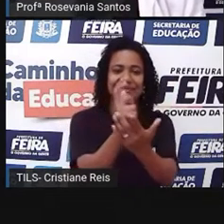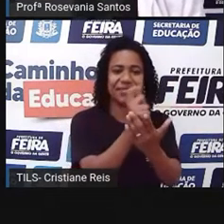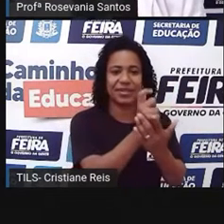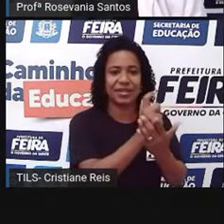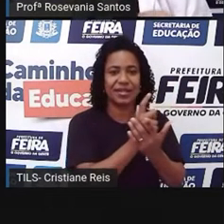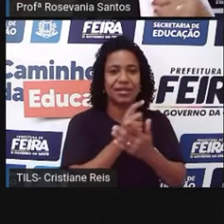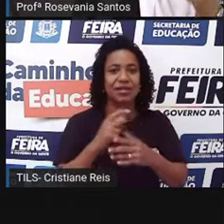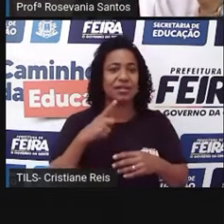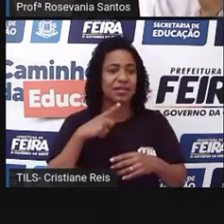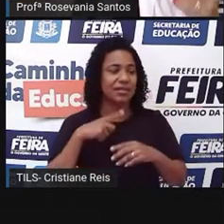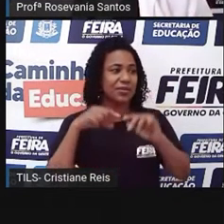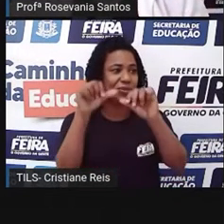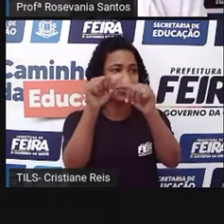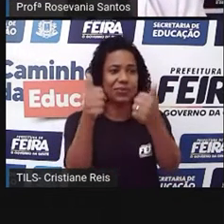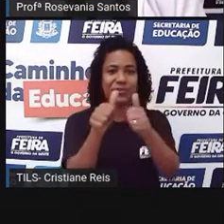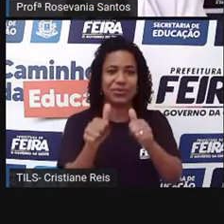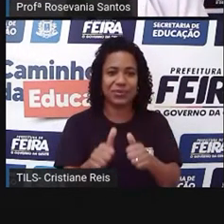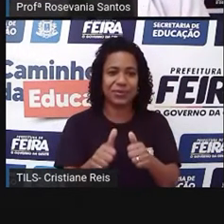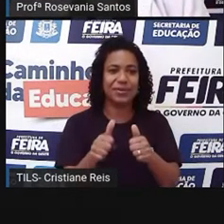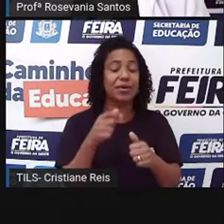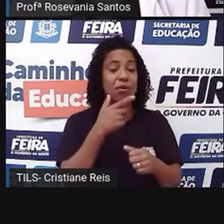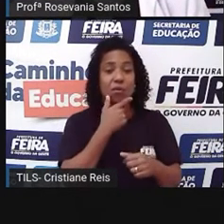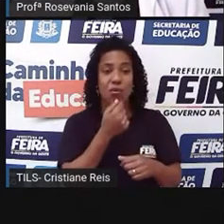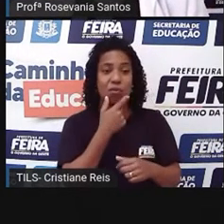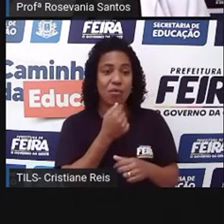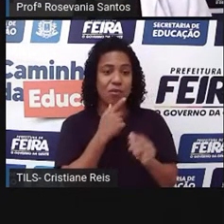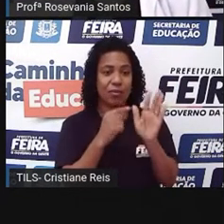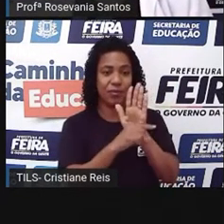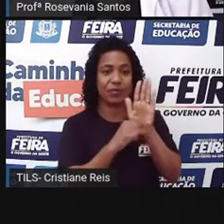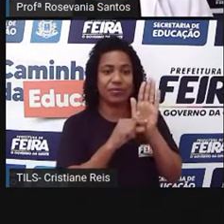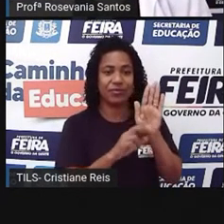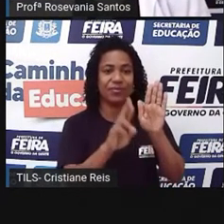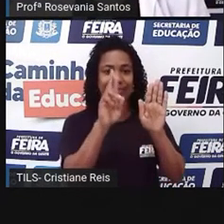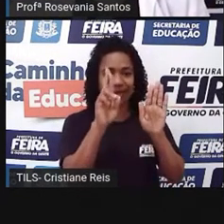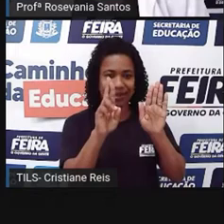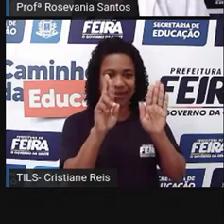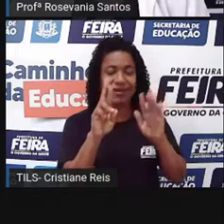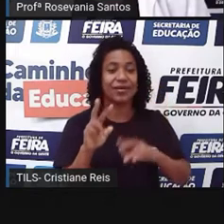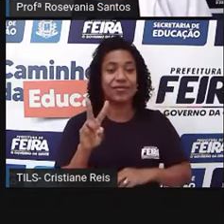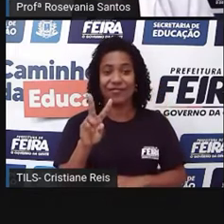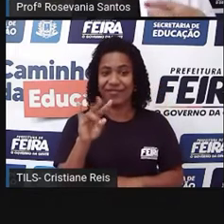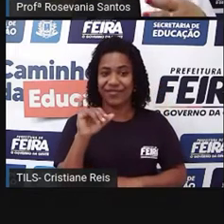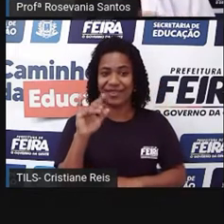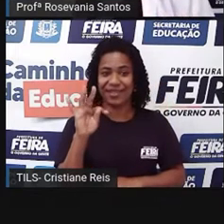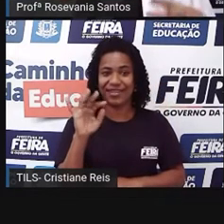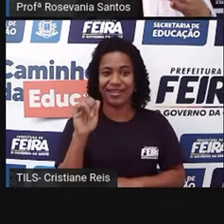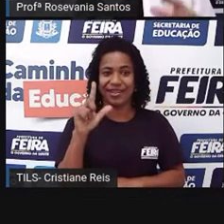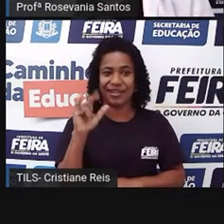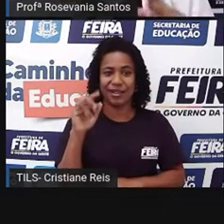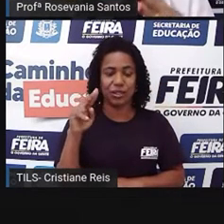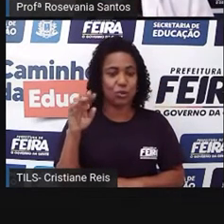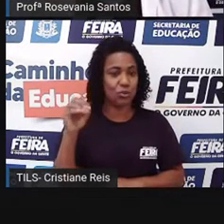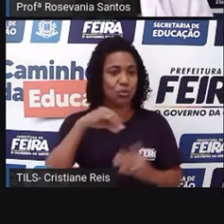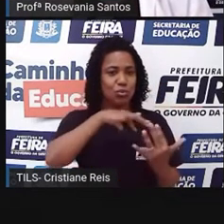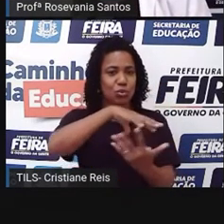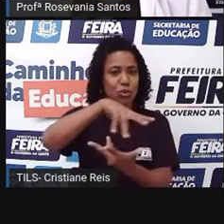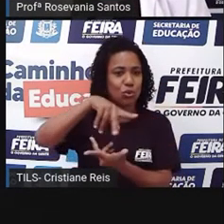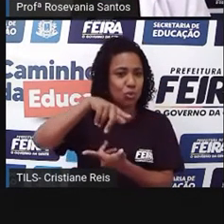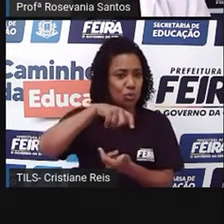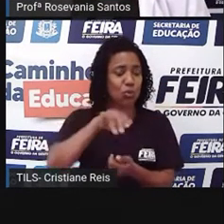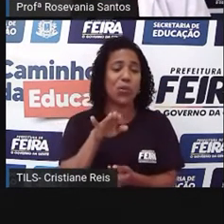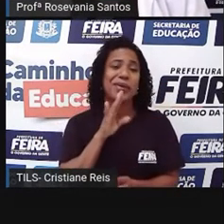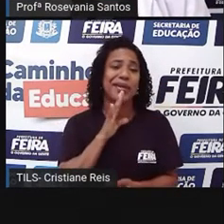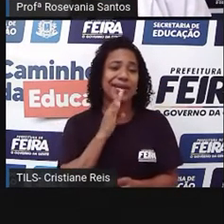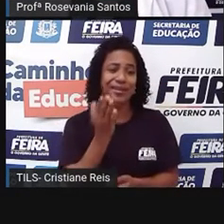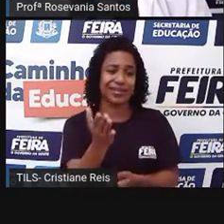Vitalino, elas são conhecidas no mundo todo, gente, então é uma feira que você encontra de tudo,